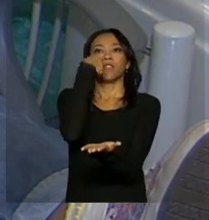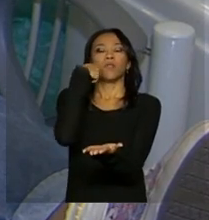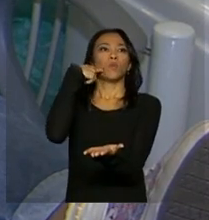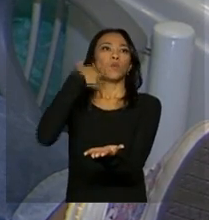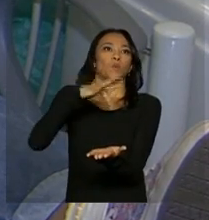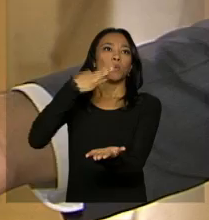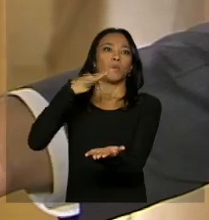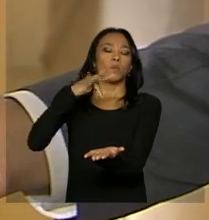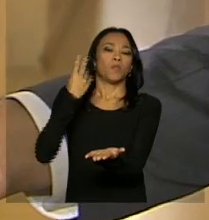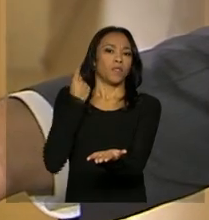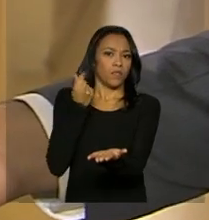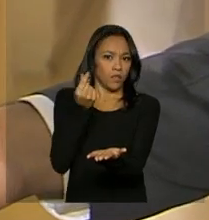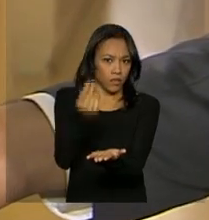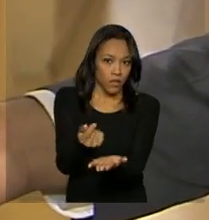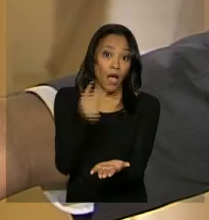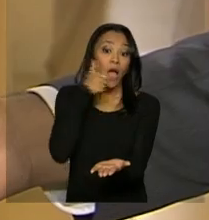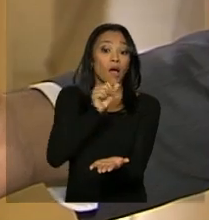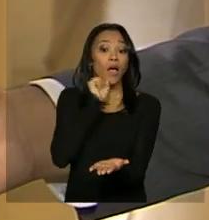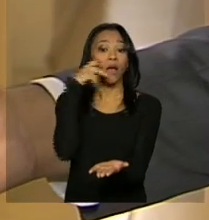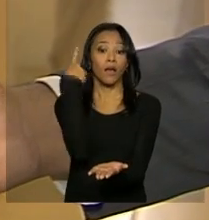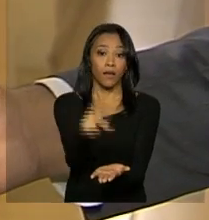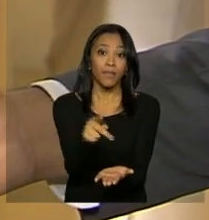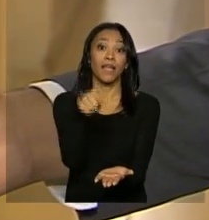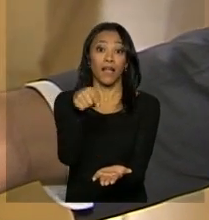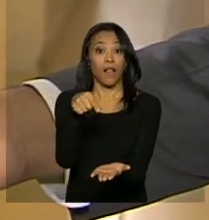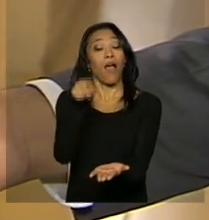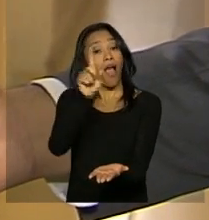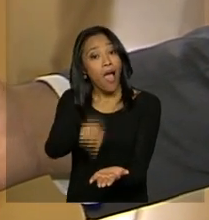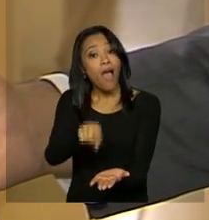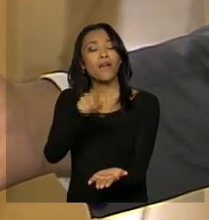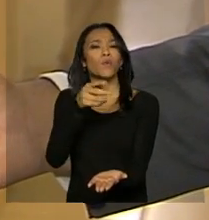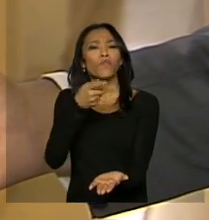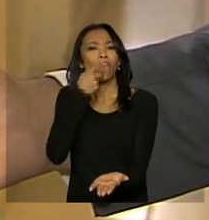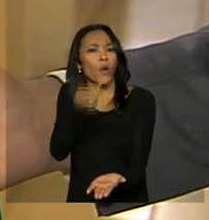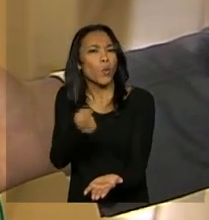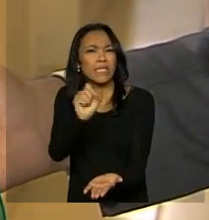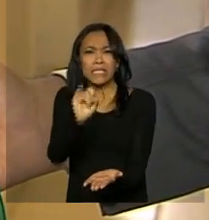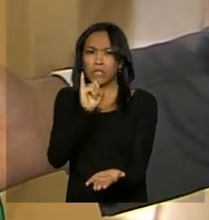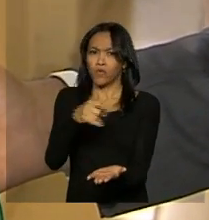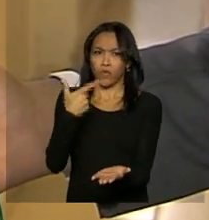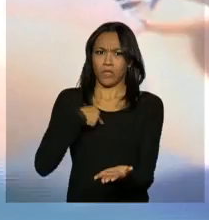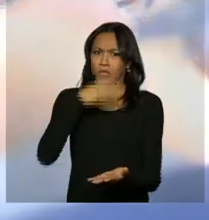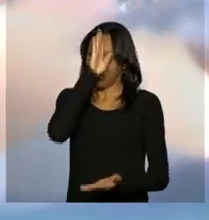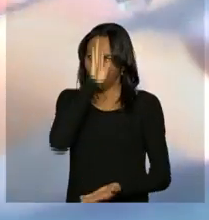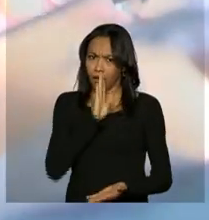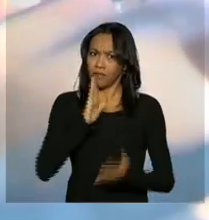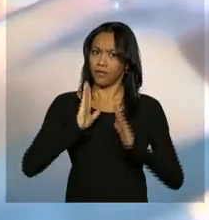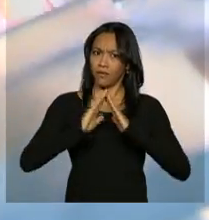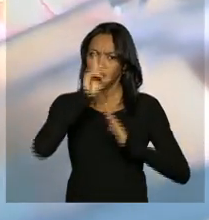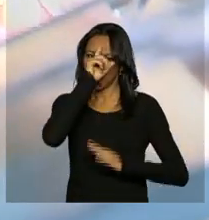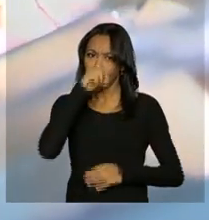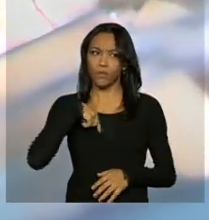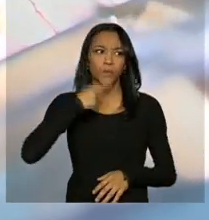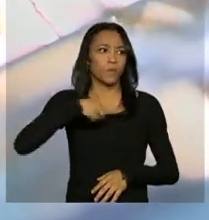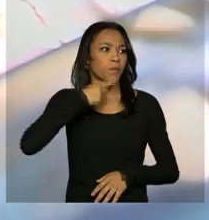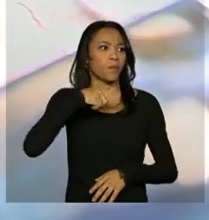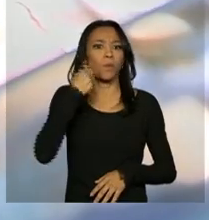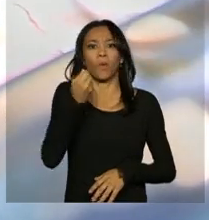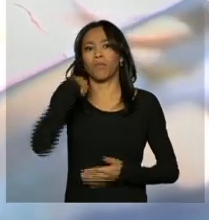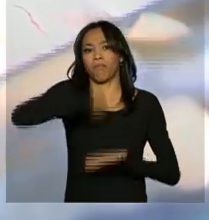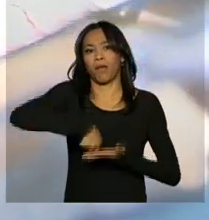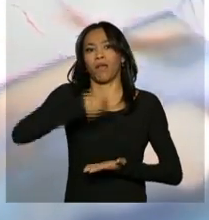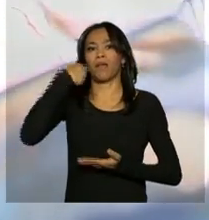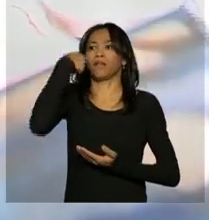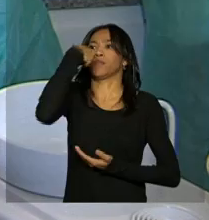ela já há alguns dias. A mãe dela, a dona de casa, Thaís Silva, conta que se não fosse pela rede pública, não teria condições de